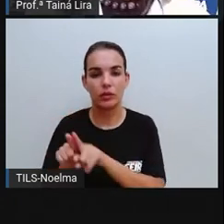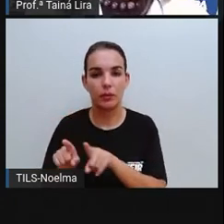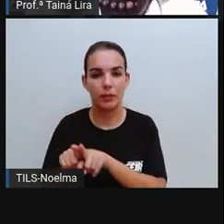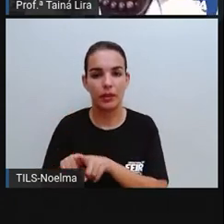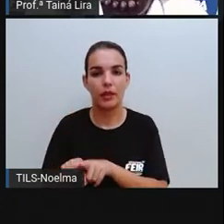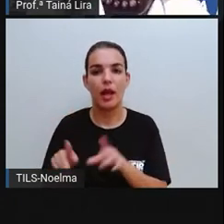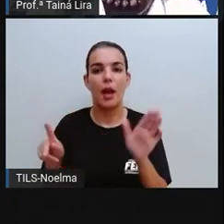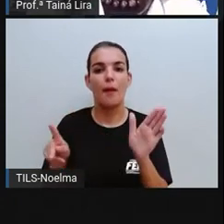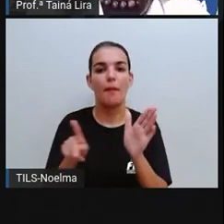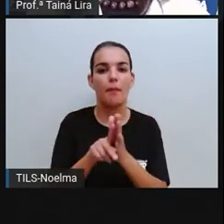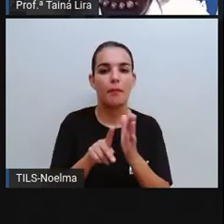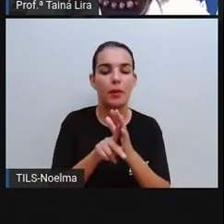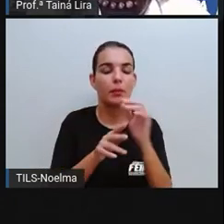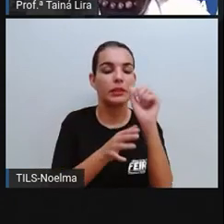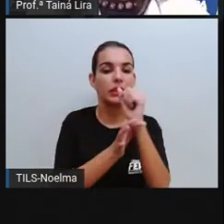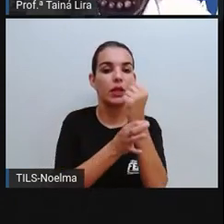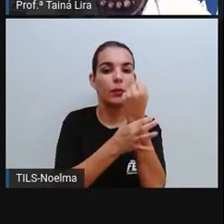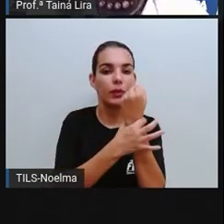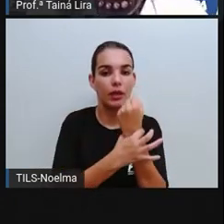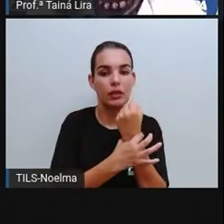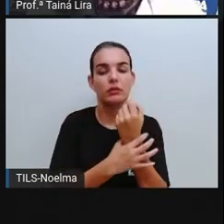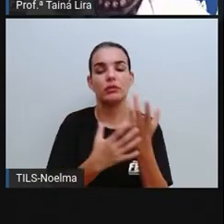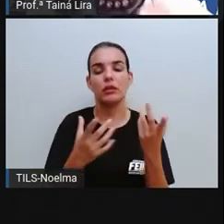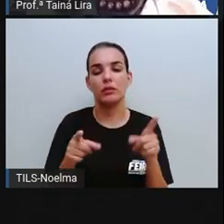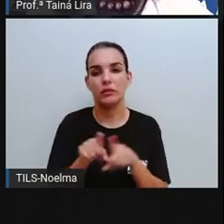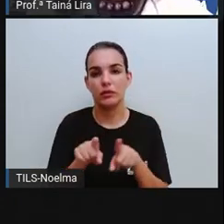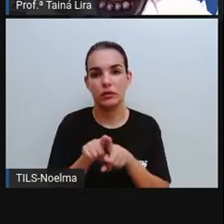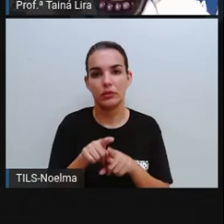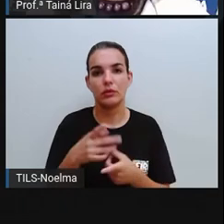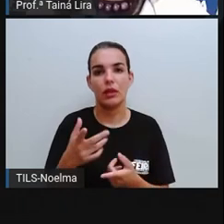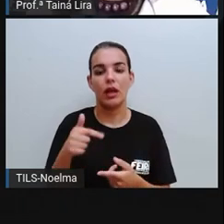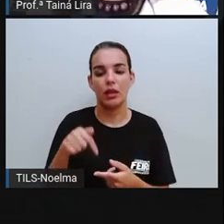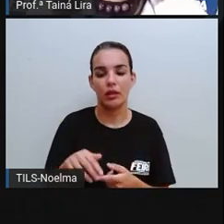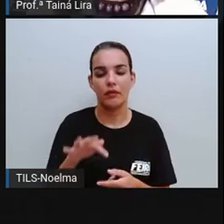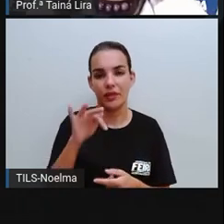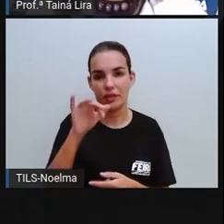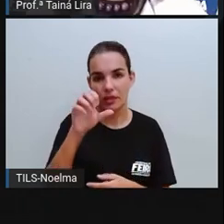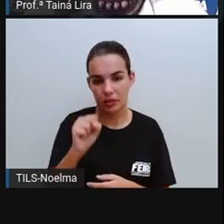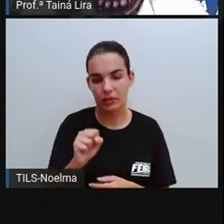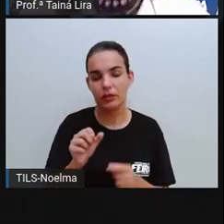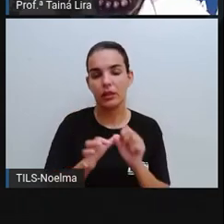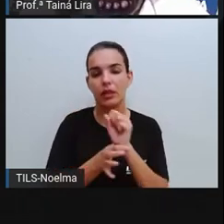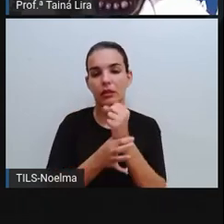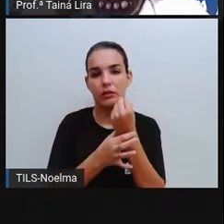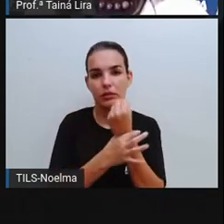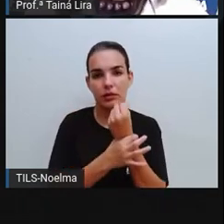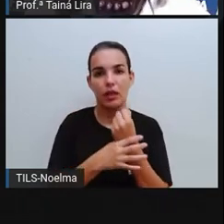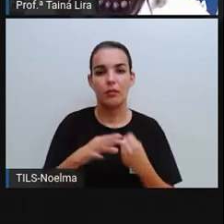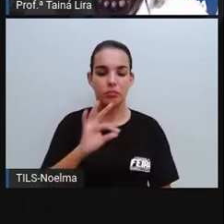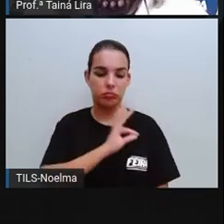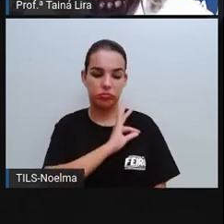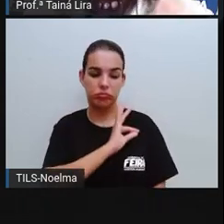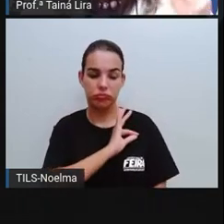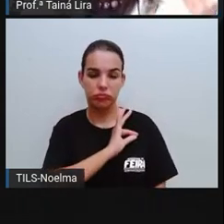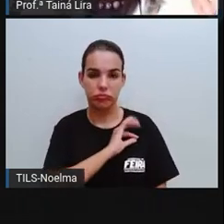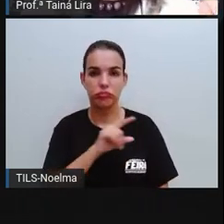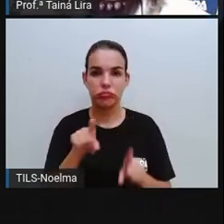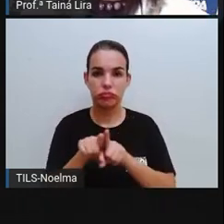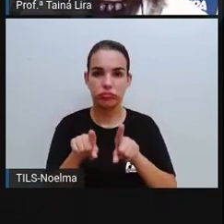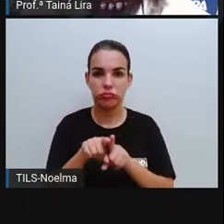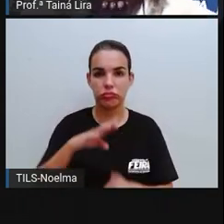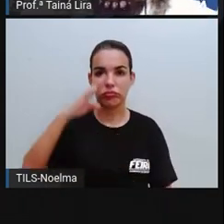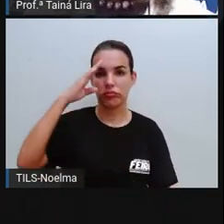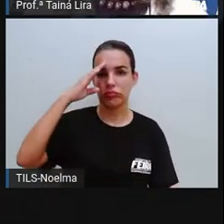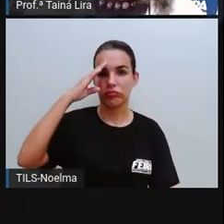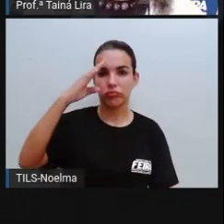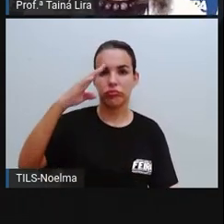na própria segurança pública, né, que nós temos aí a segurança pública através da polícia e também através